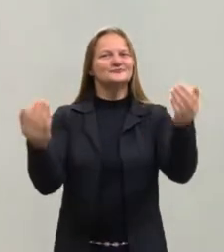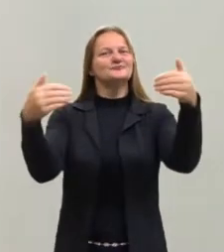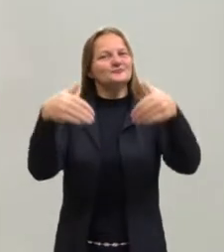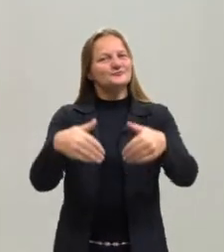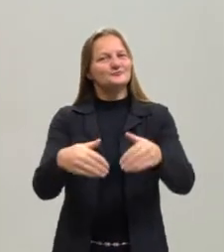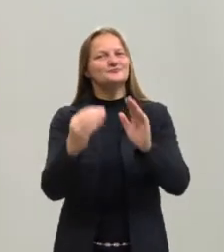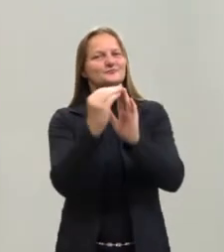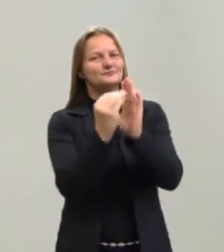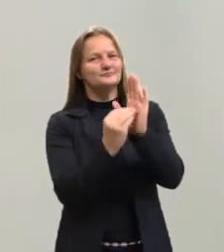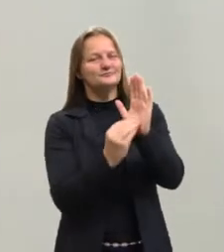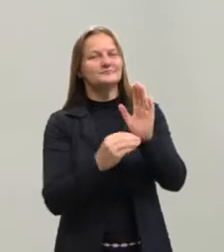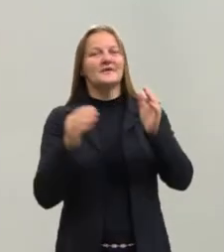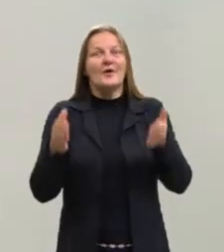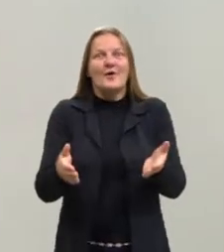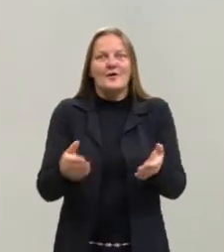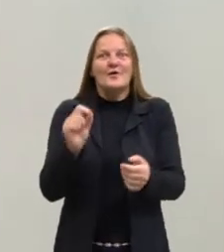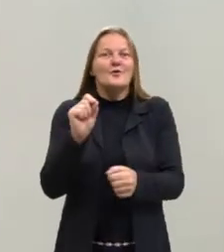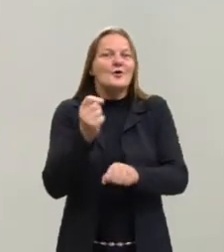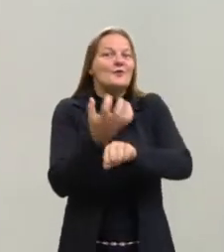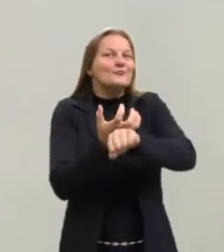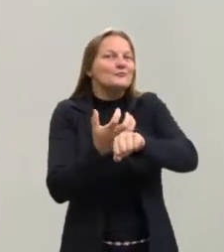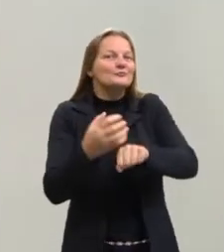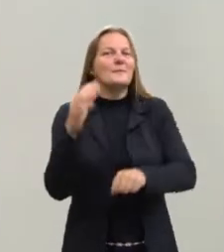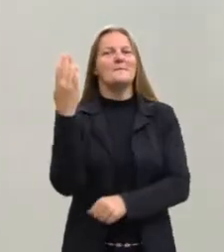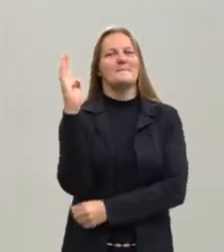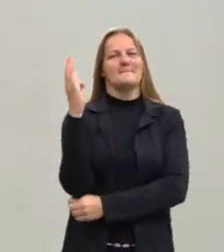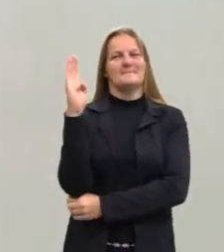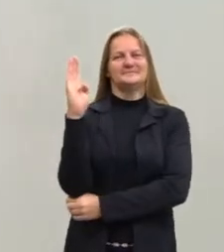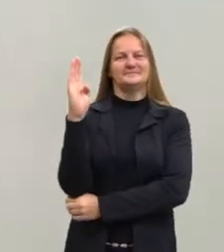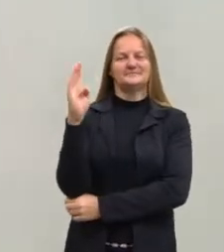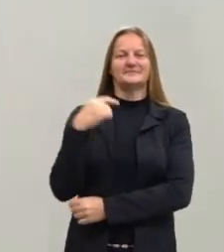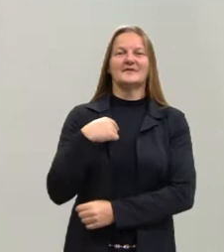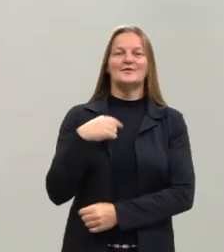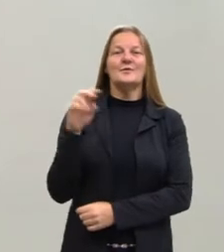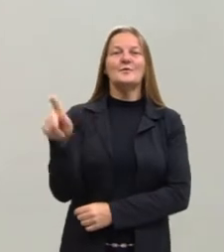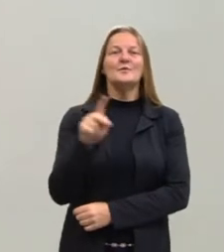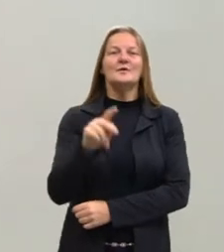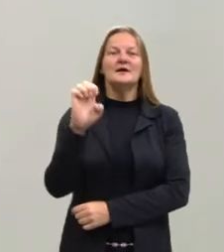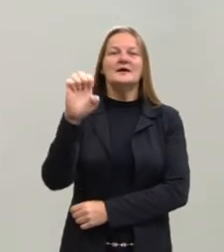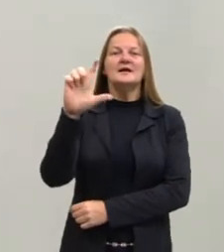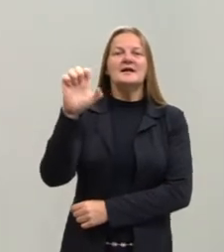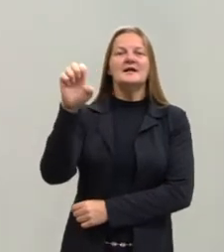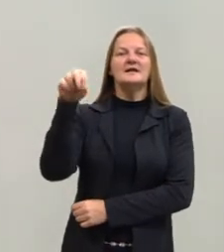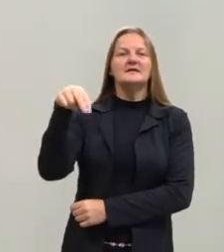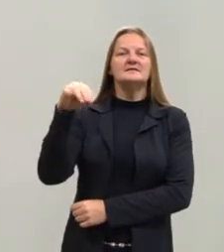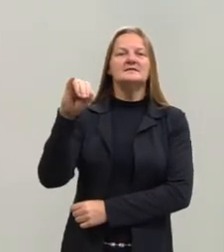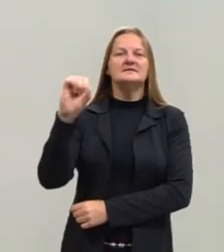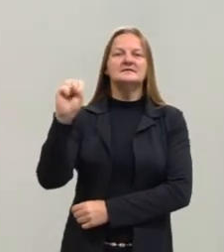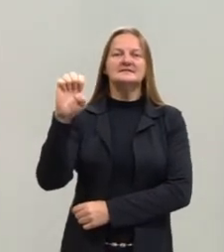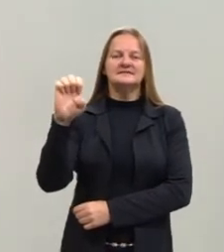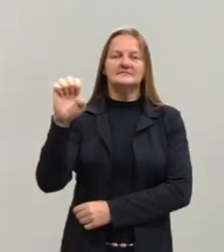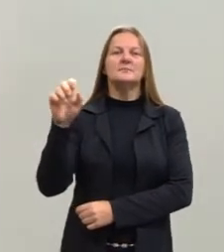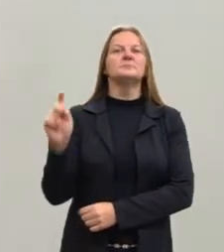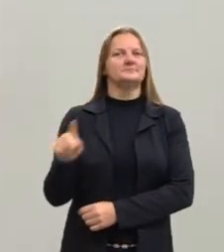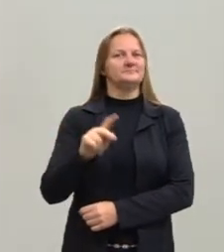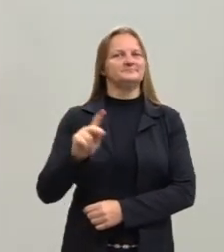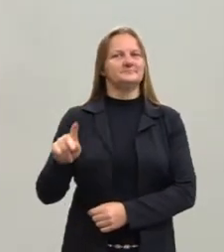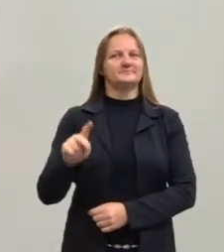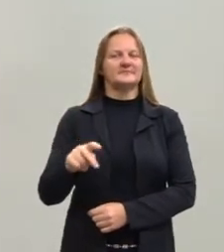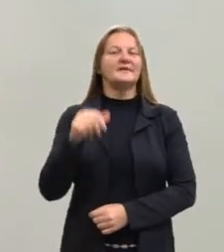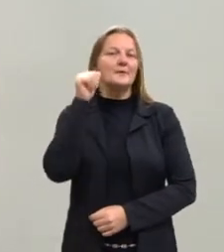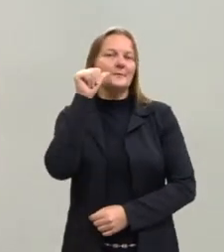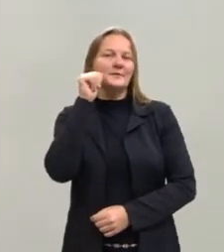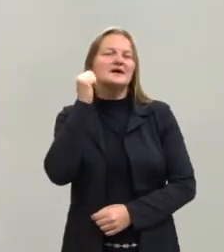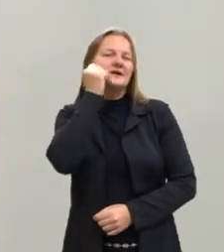componente curricular de agora é Biologia. Eu me chamo Helenise Pereira, sou professora, sou